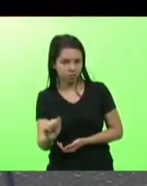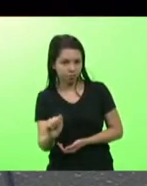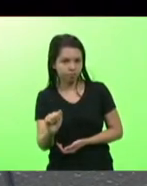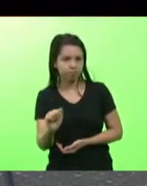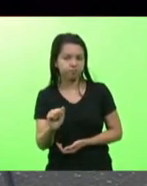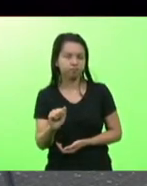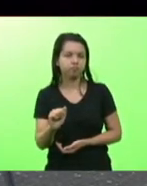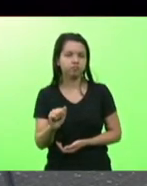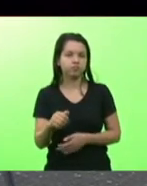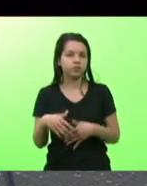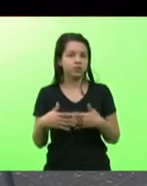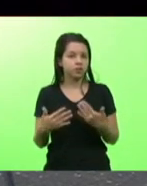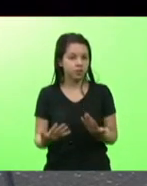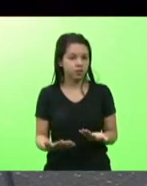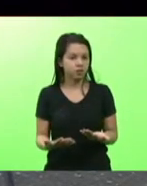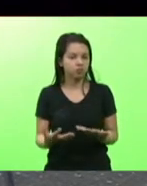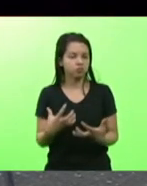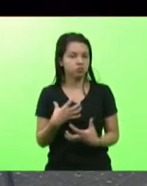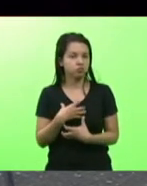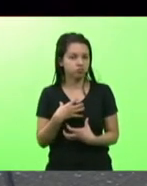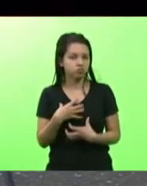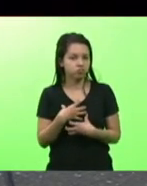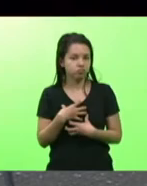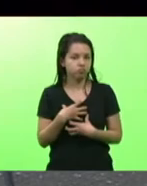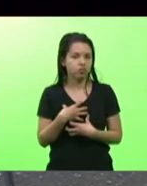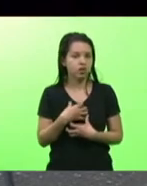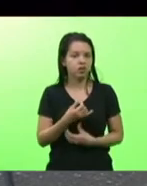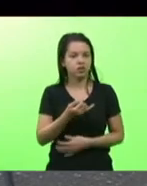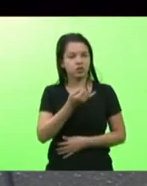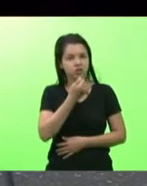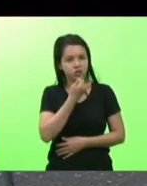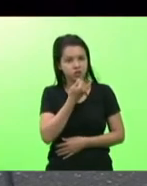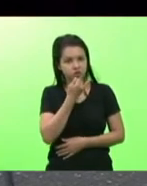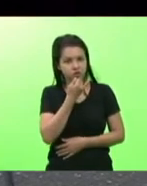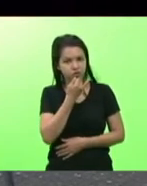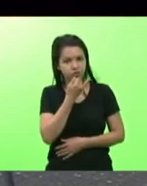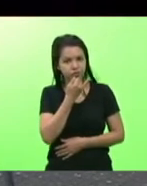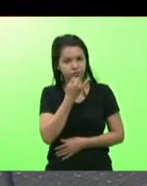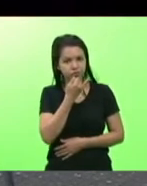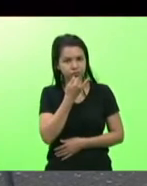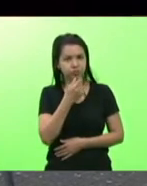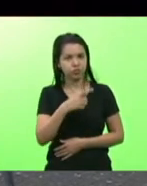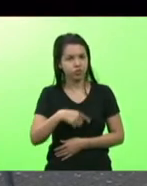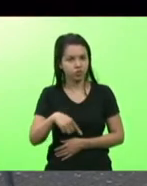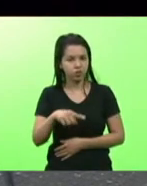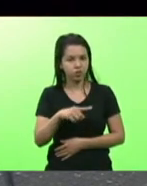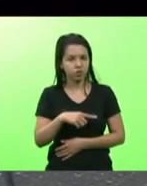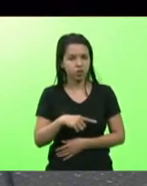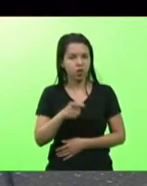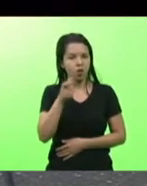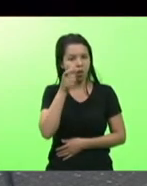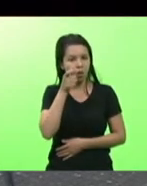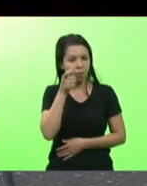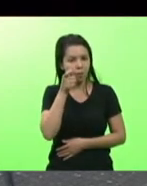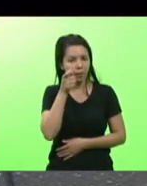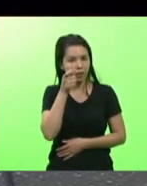então é com muita muita tristeza que a gente acompanha